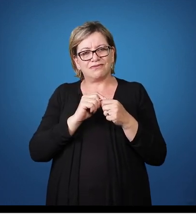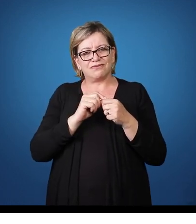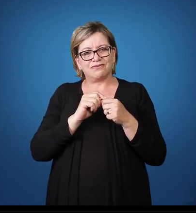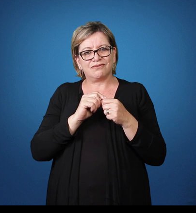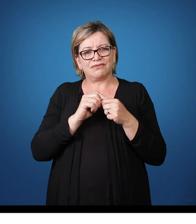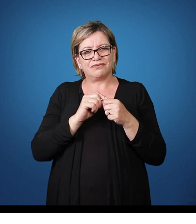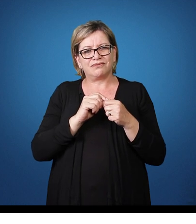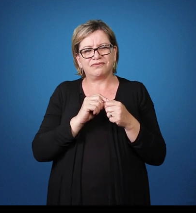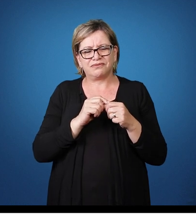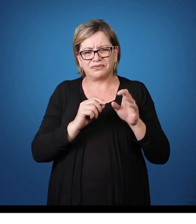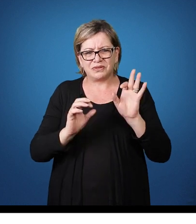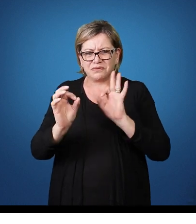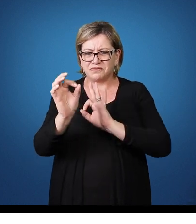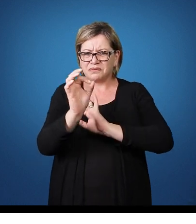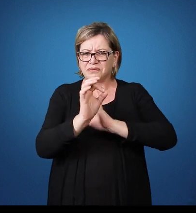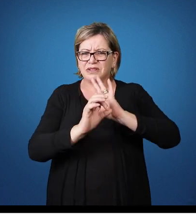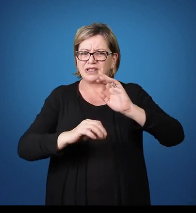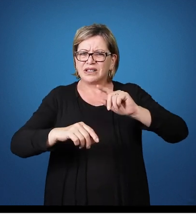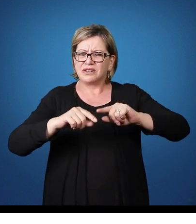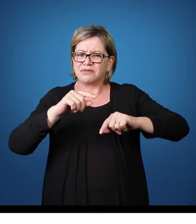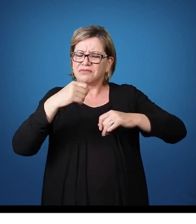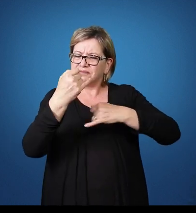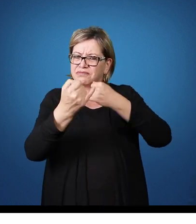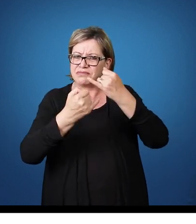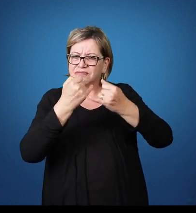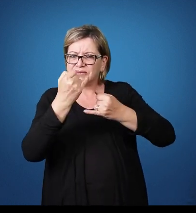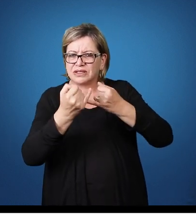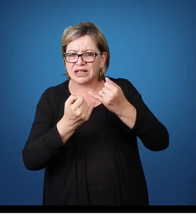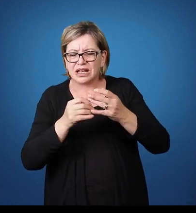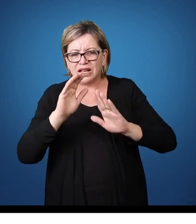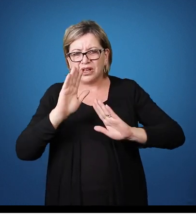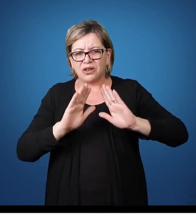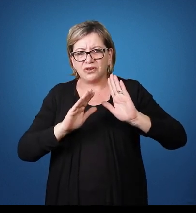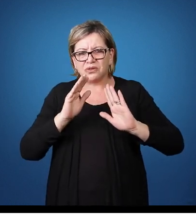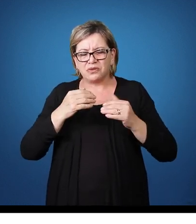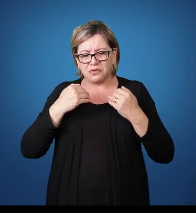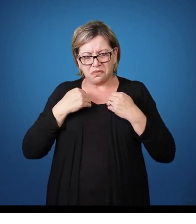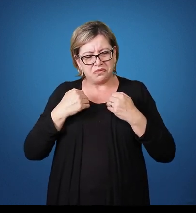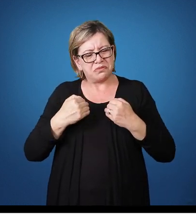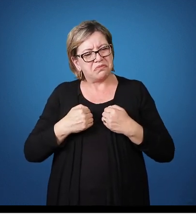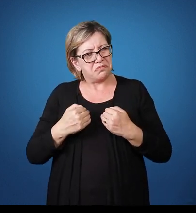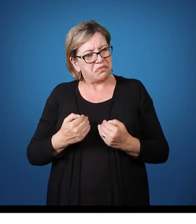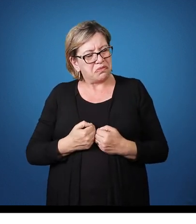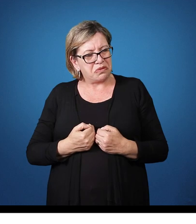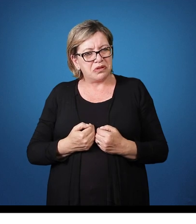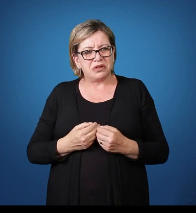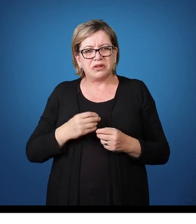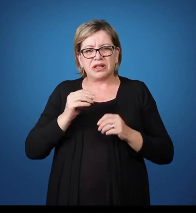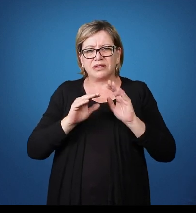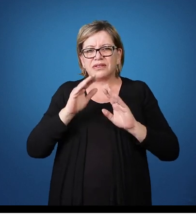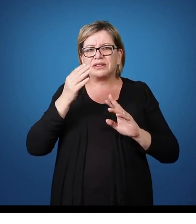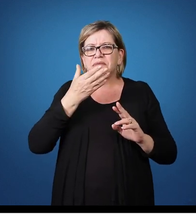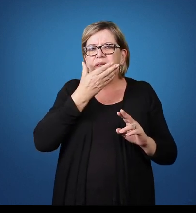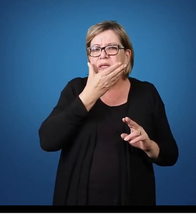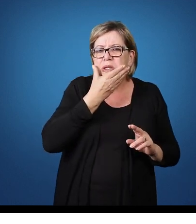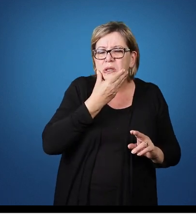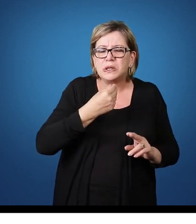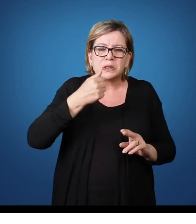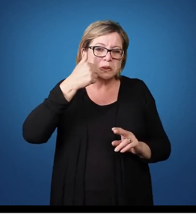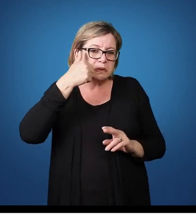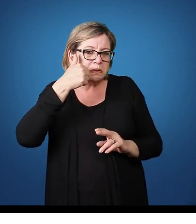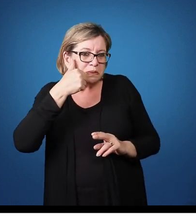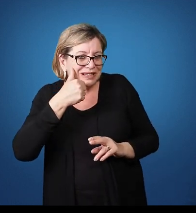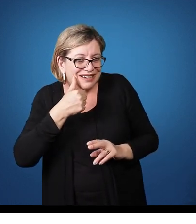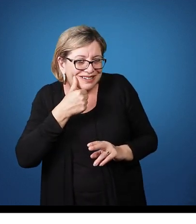Com ele A montagem De alguns Brinquedos Algumas partes Do corpo O menino A